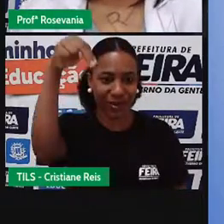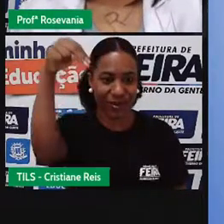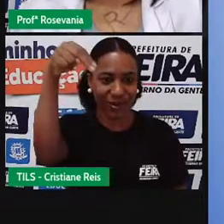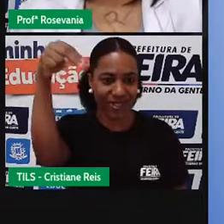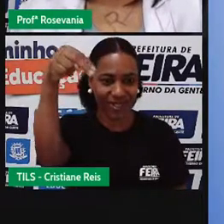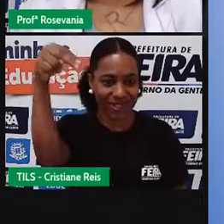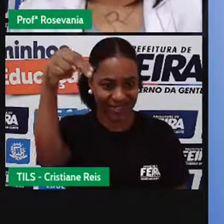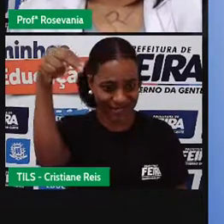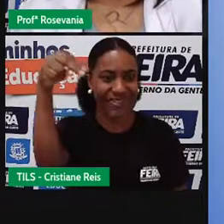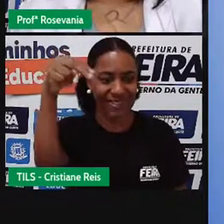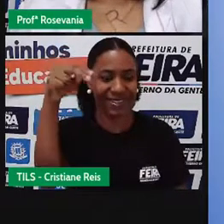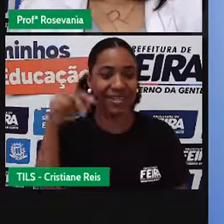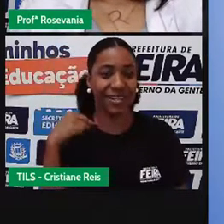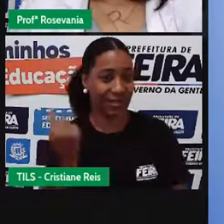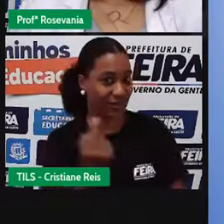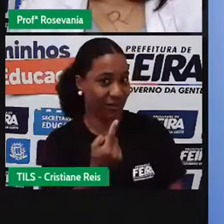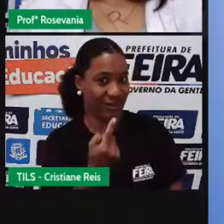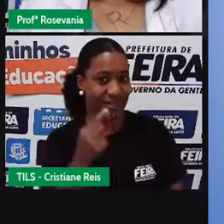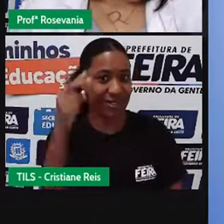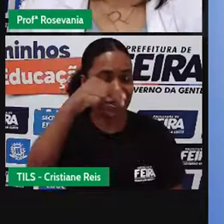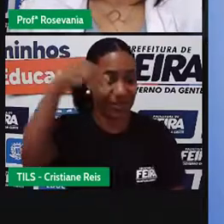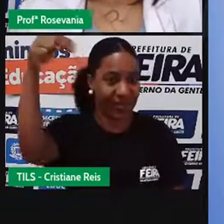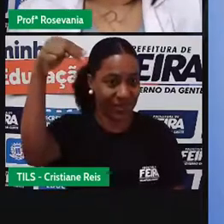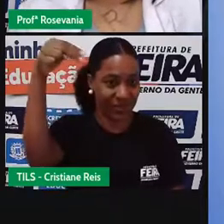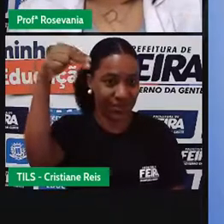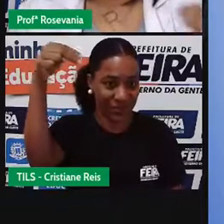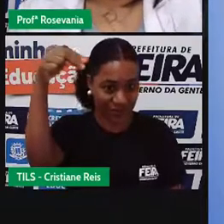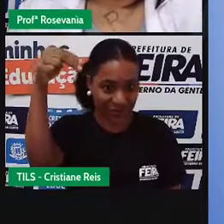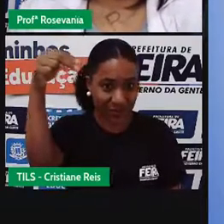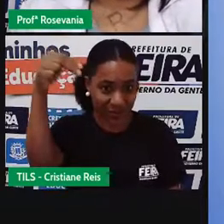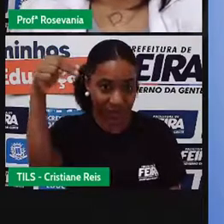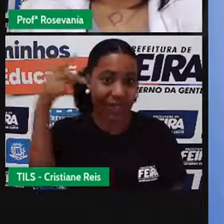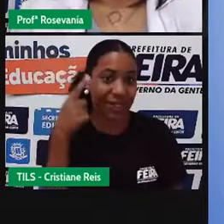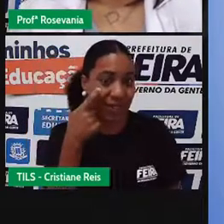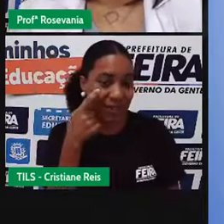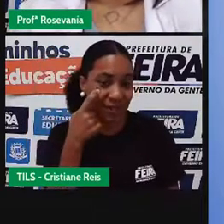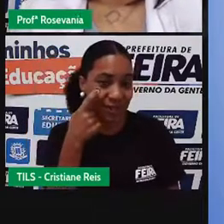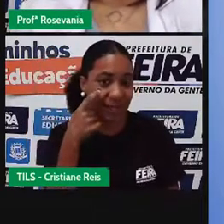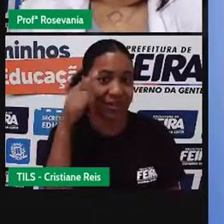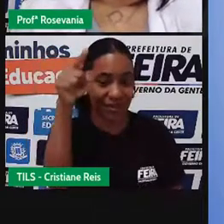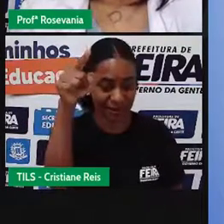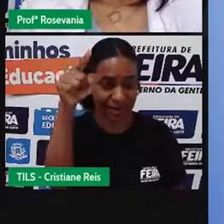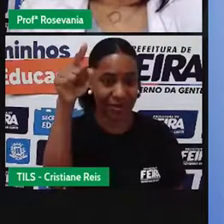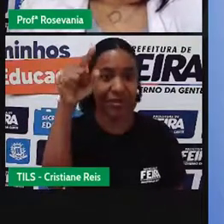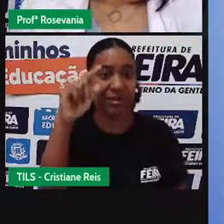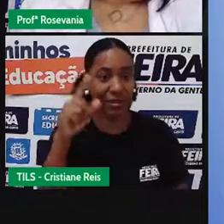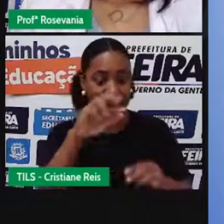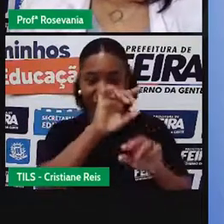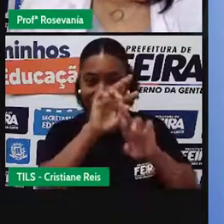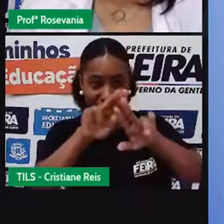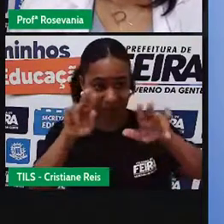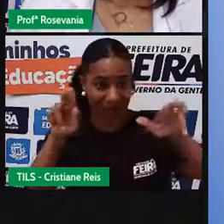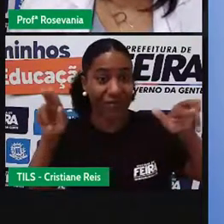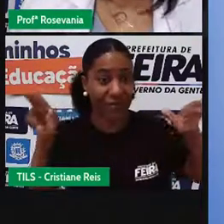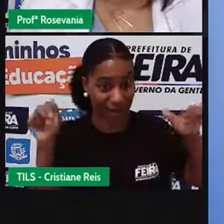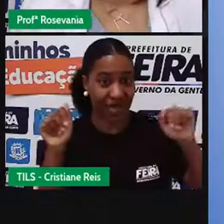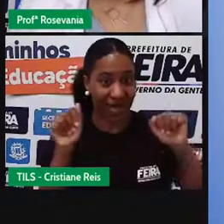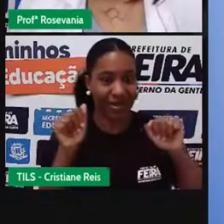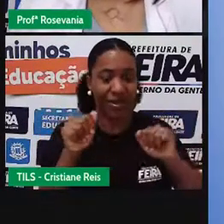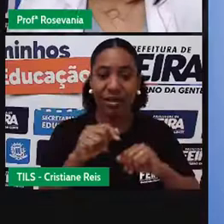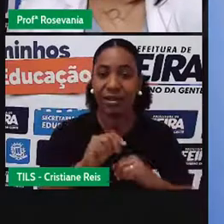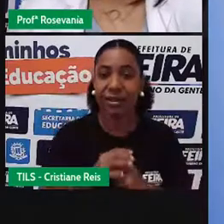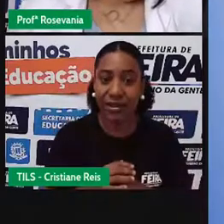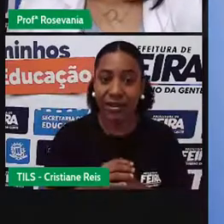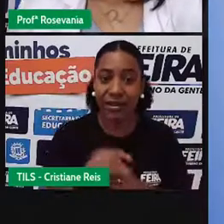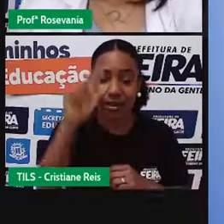estamos aqui, né? Dentro da região nordeste, que tem essas quatro subdivisões. Zona da Mata, Uagreche, Sertão e Meio Norte.